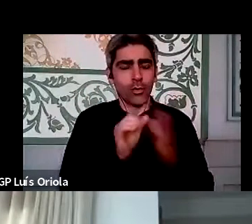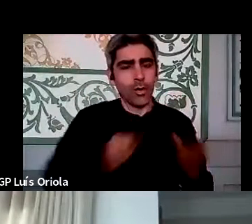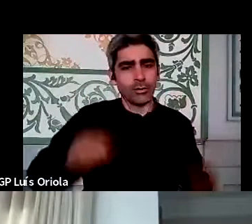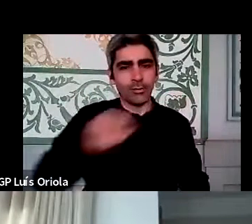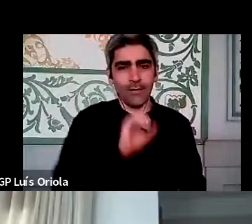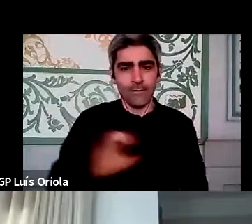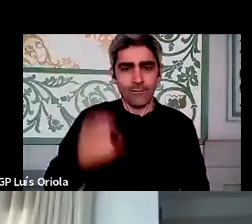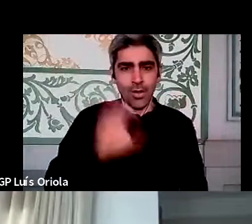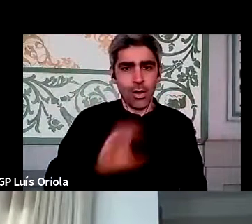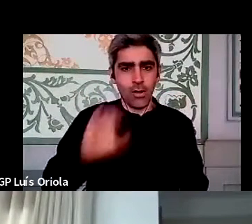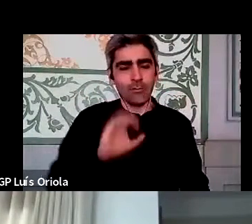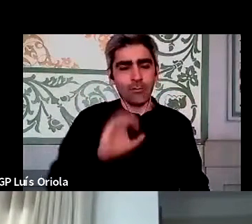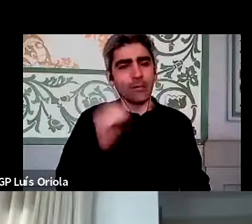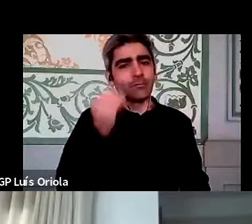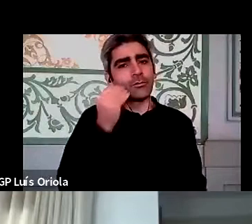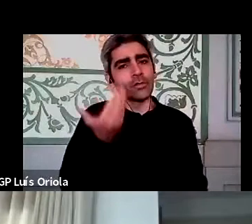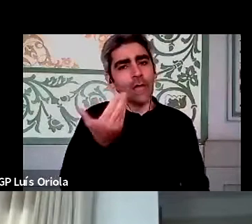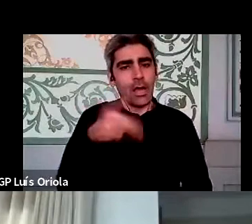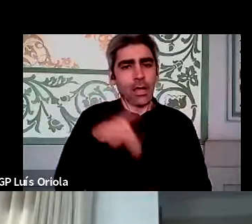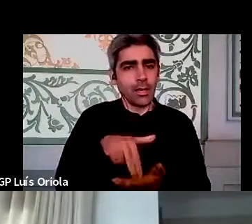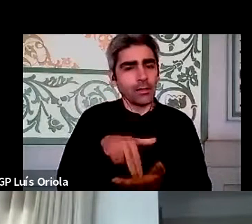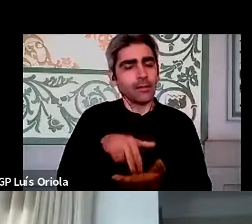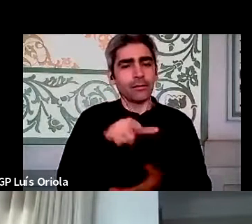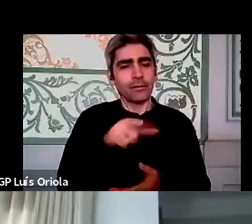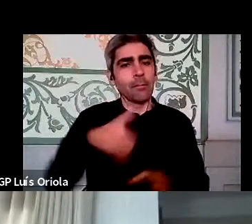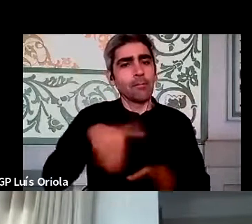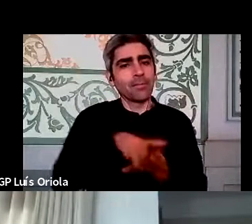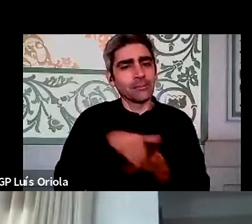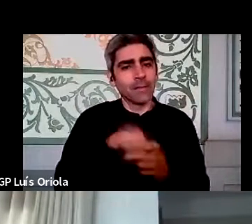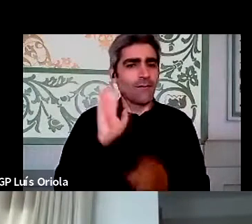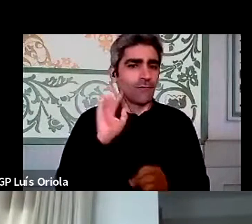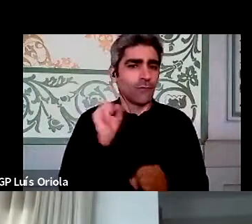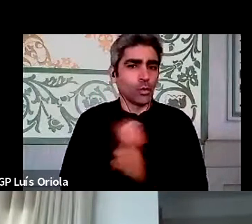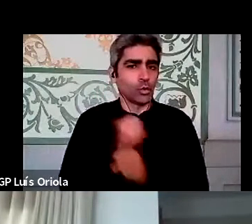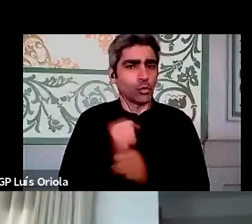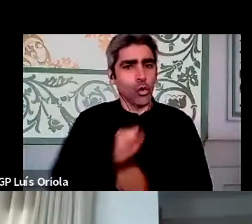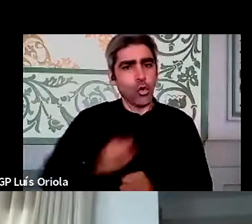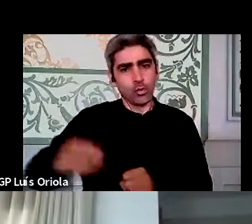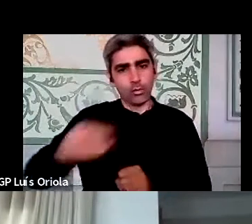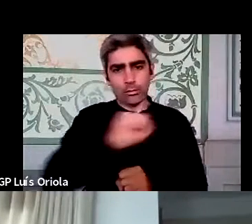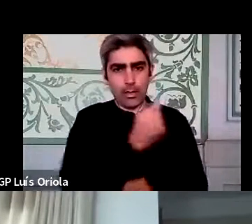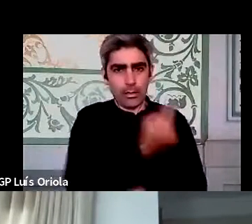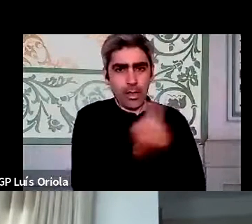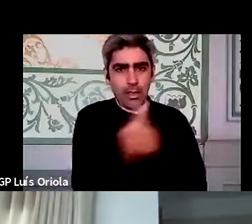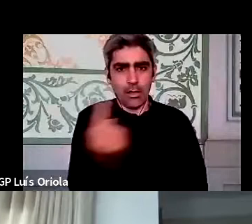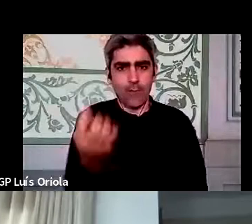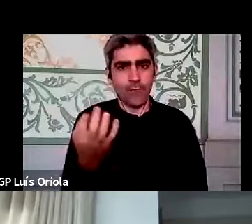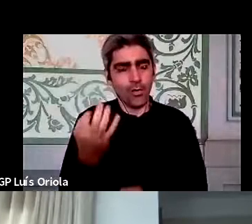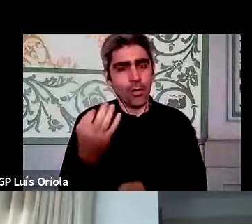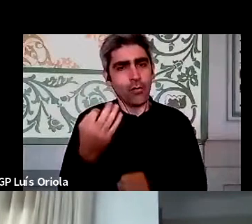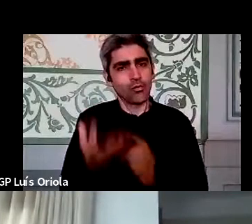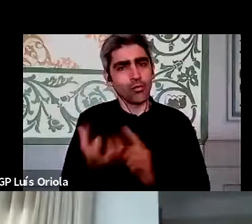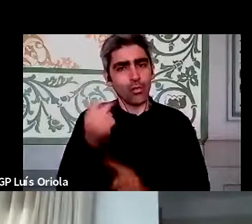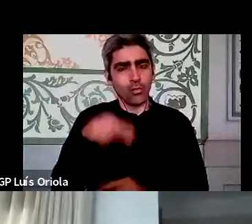participar diariamente nas nossas funções e isso foi feito na administração